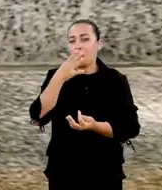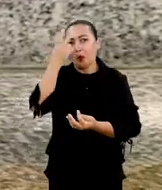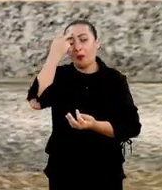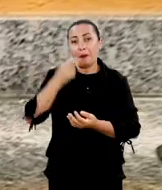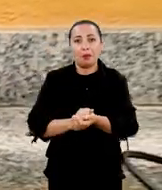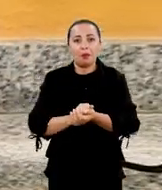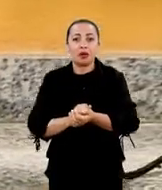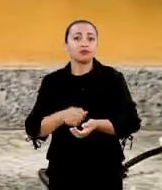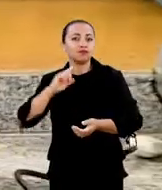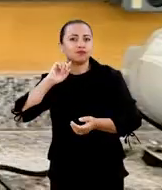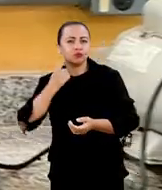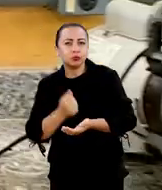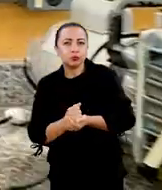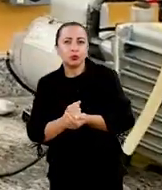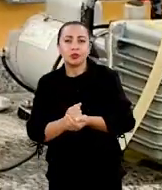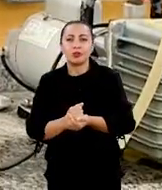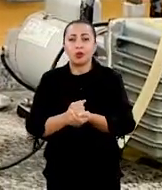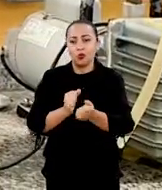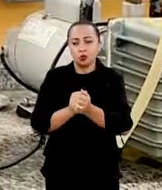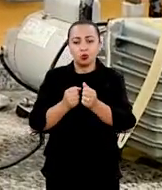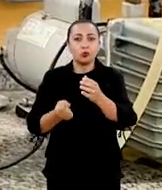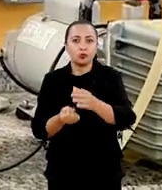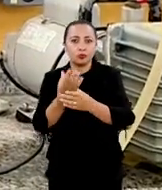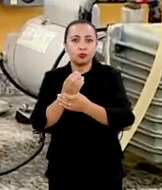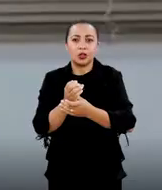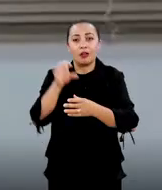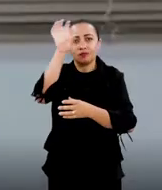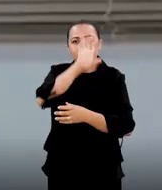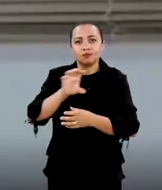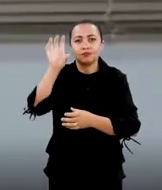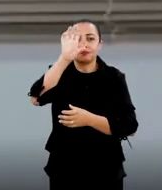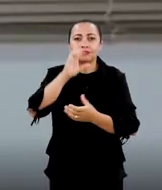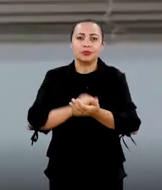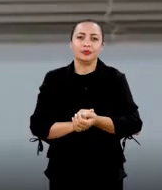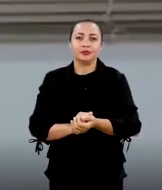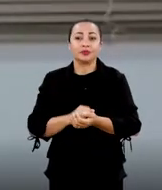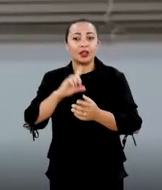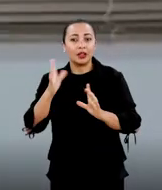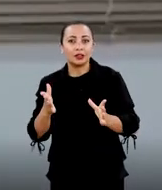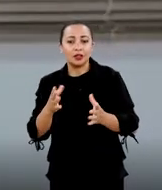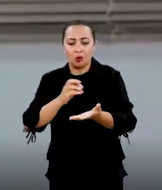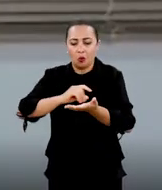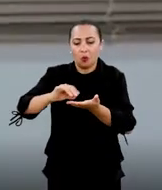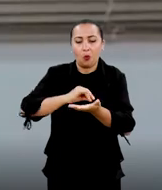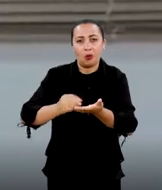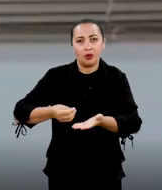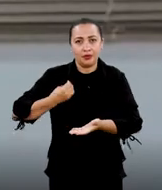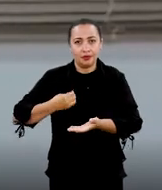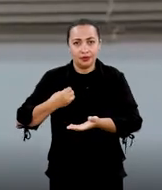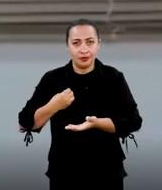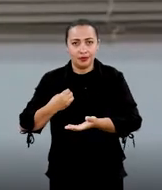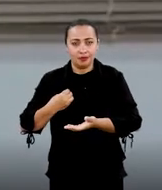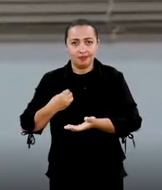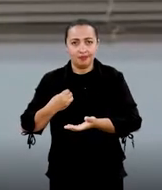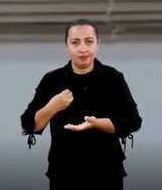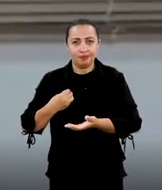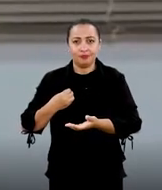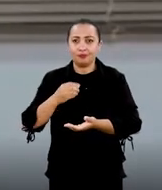esses resíduos, a partir de matéria-prima natural. E uma vez que esse corante está presente